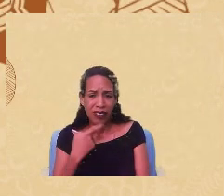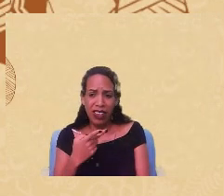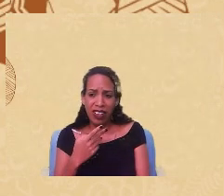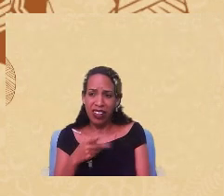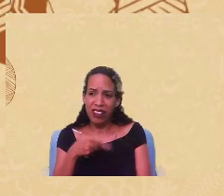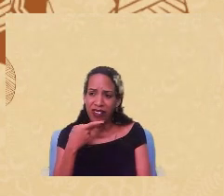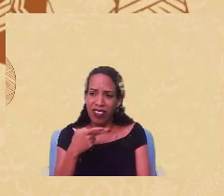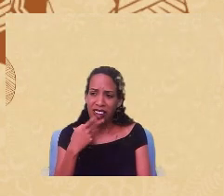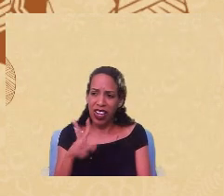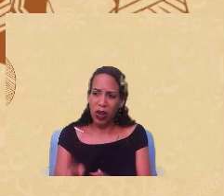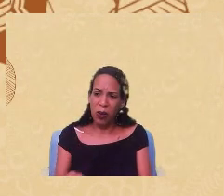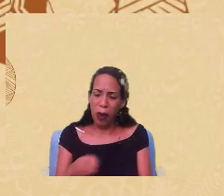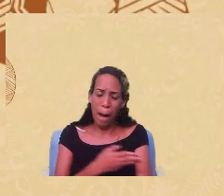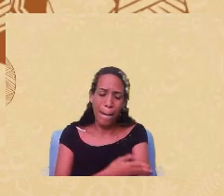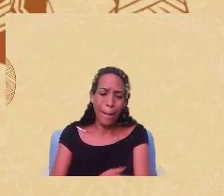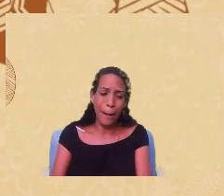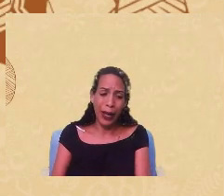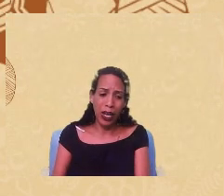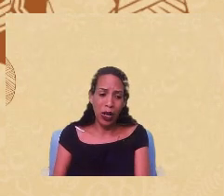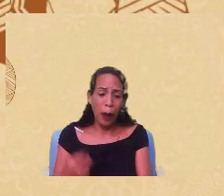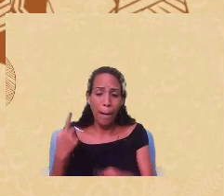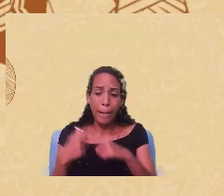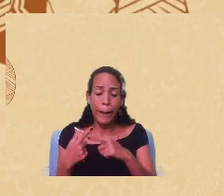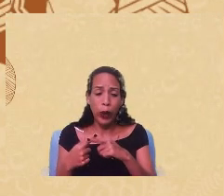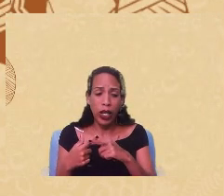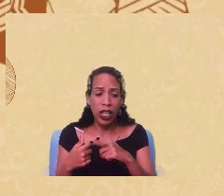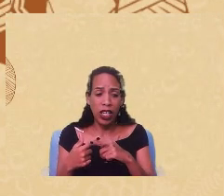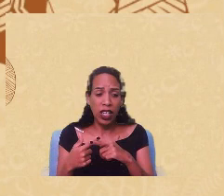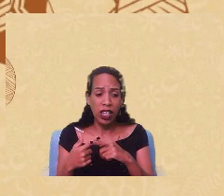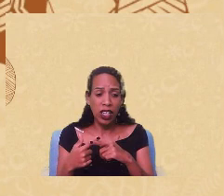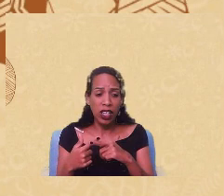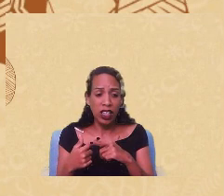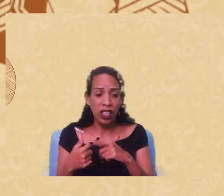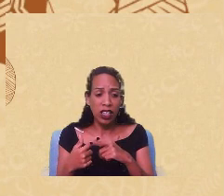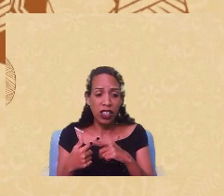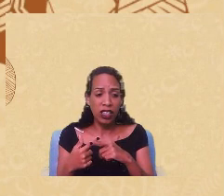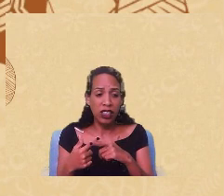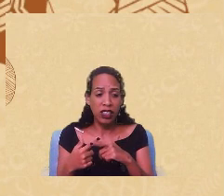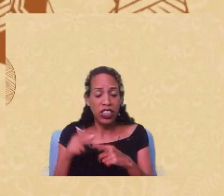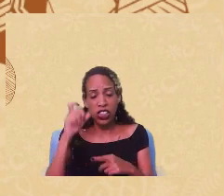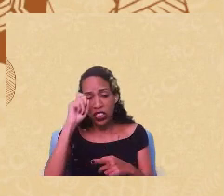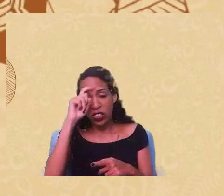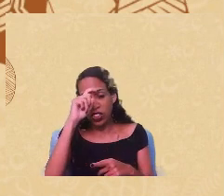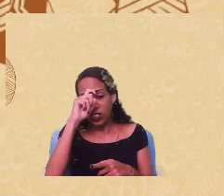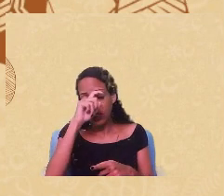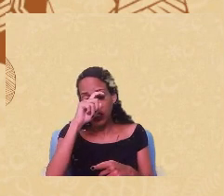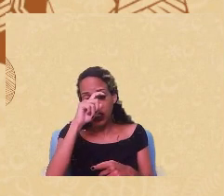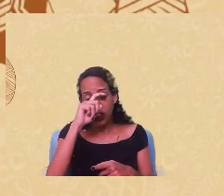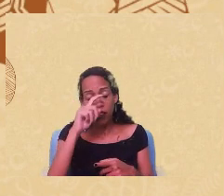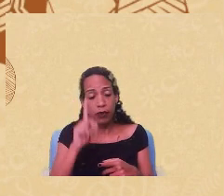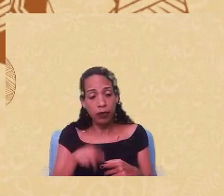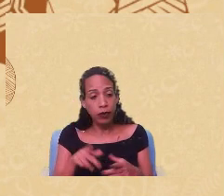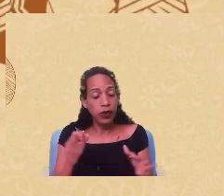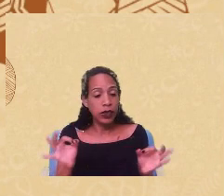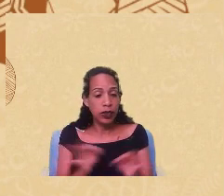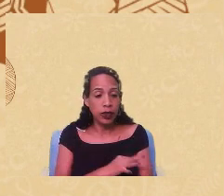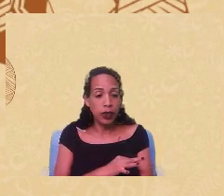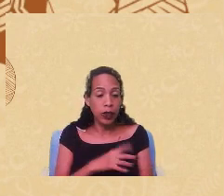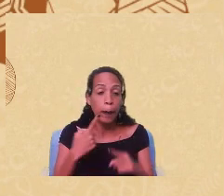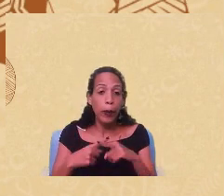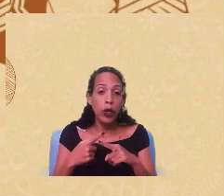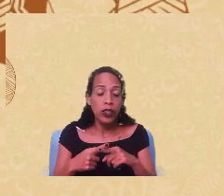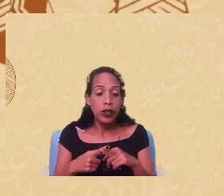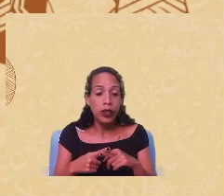inclusive da branquitude por quê? porque é difícil disputar o campo aí terminando por que os